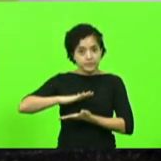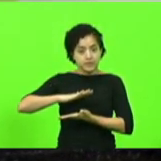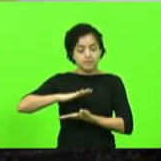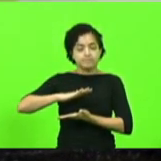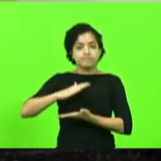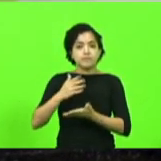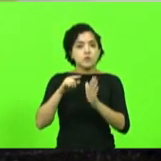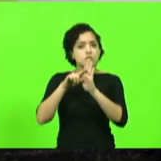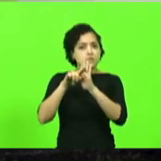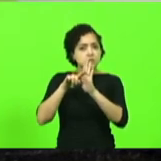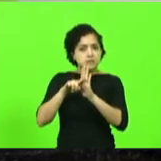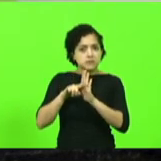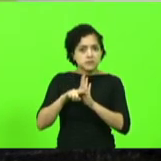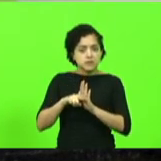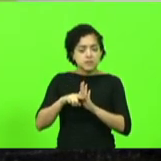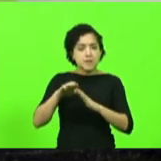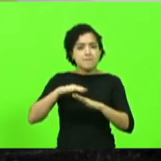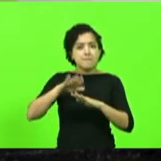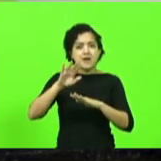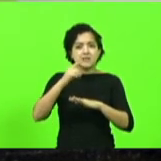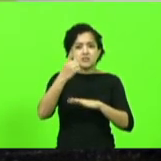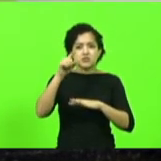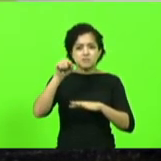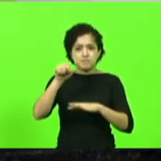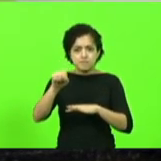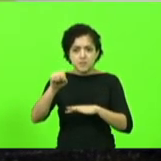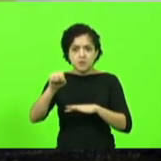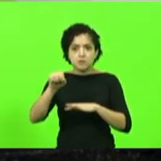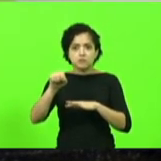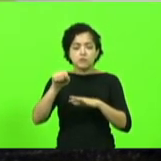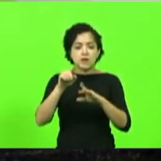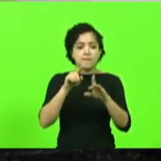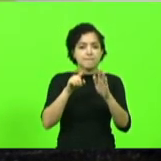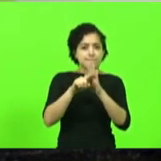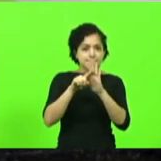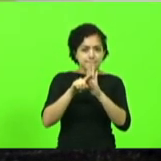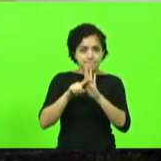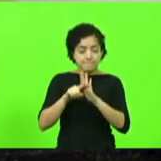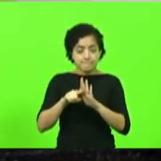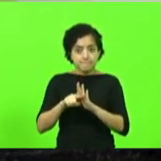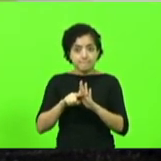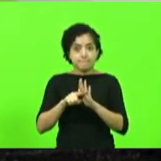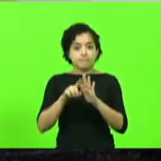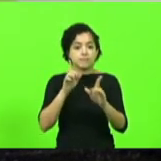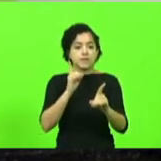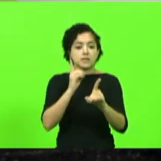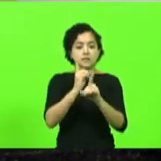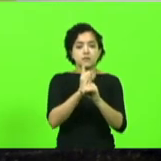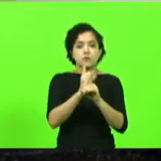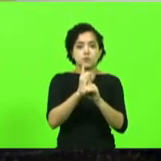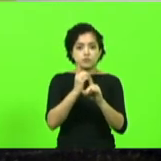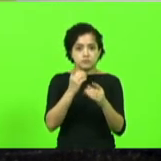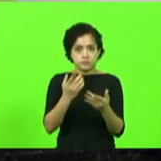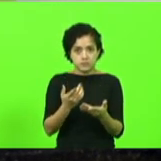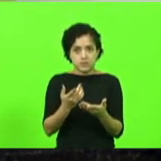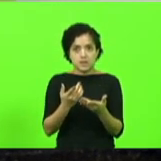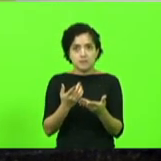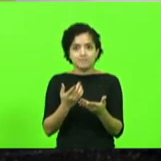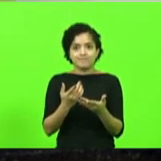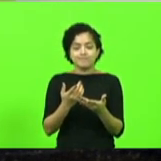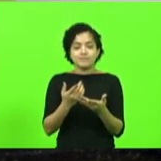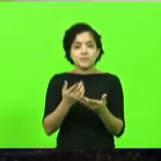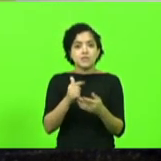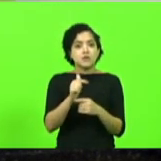Mais de um milhão de exames de rastreamento e diagnósticos deixaram de ser feitos